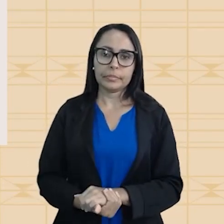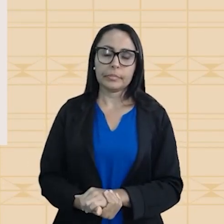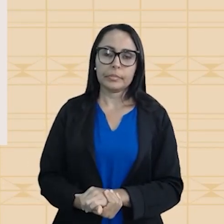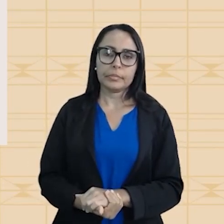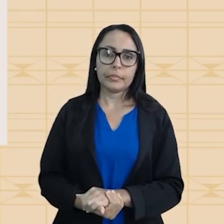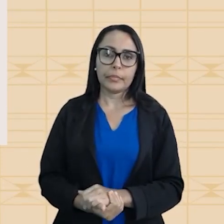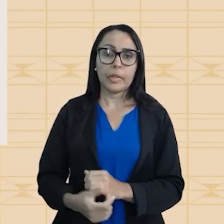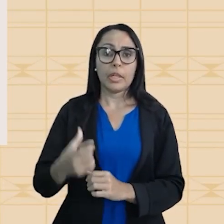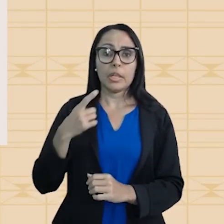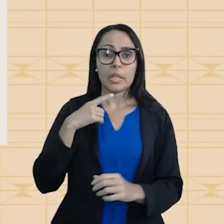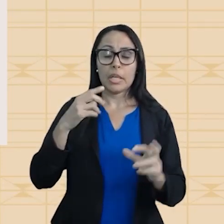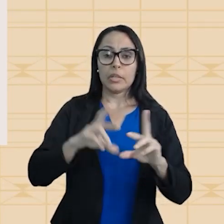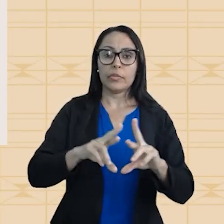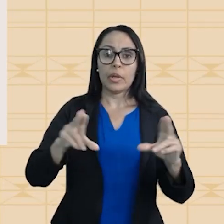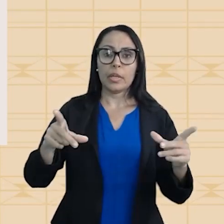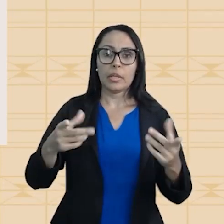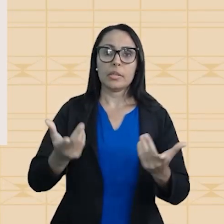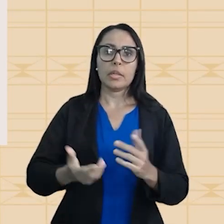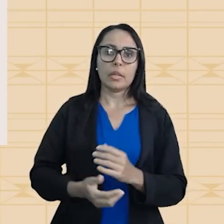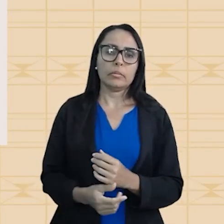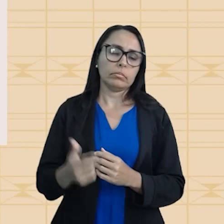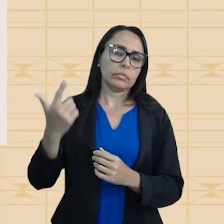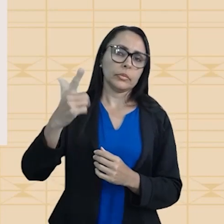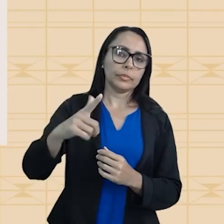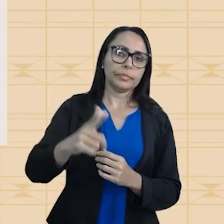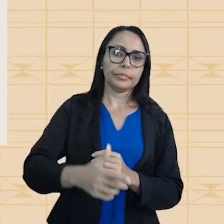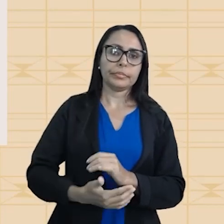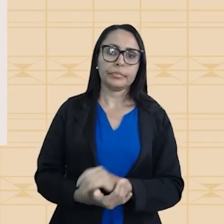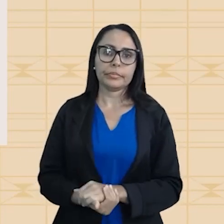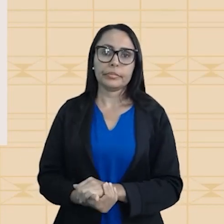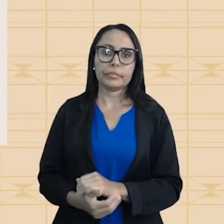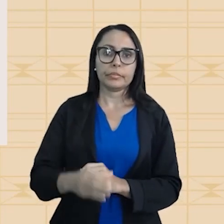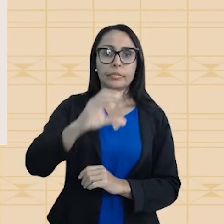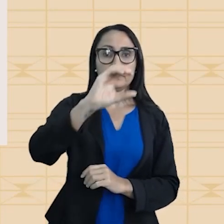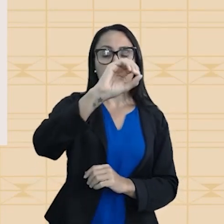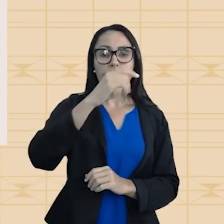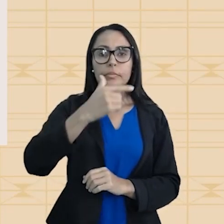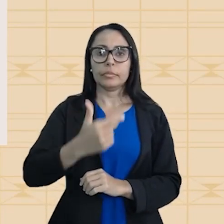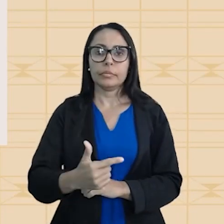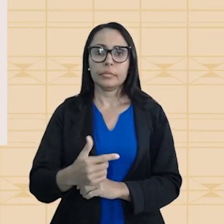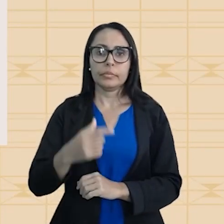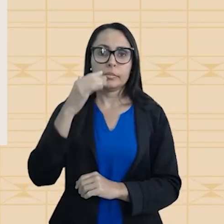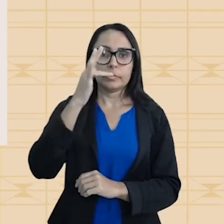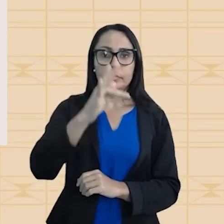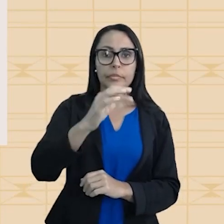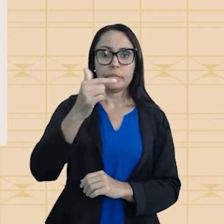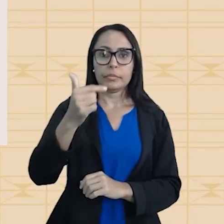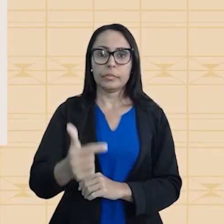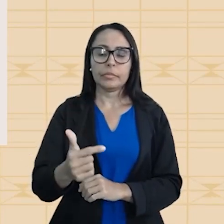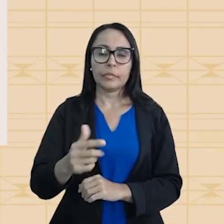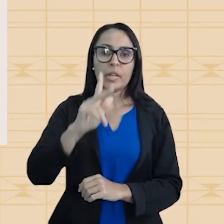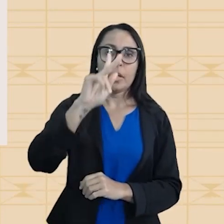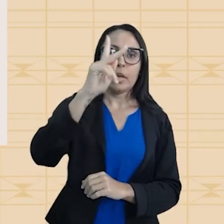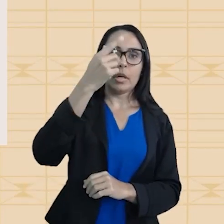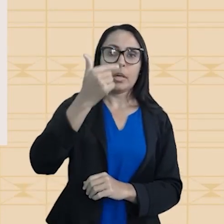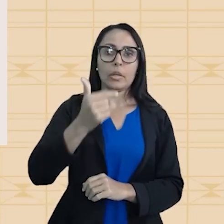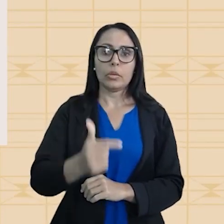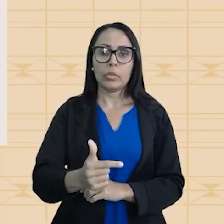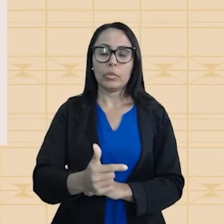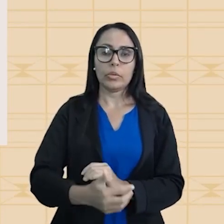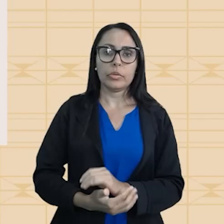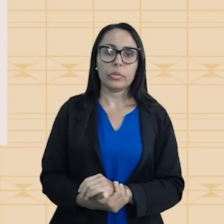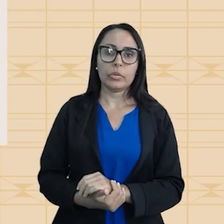cloro. Tem diferença de eletronegatividade? Não tem. O2, F2, H2.